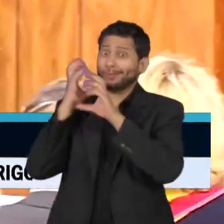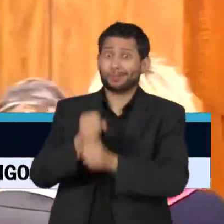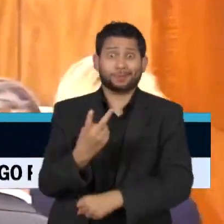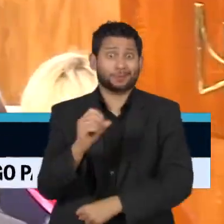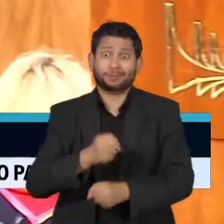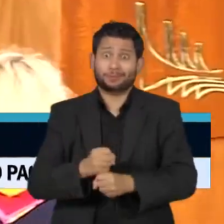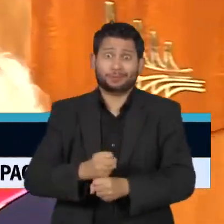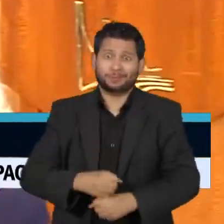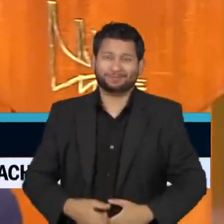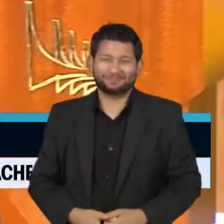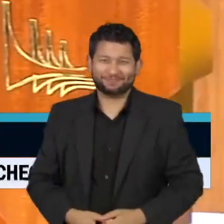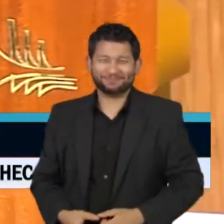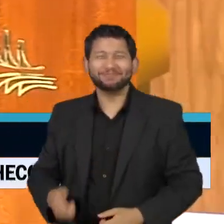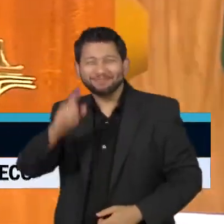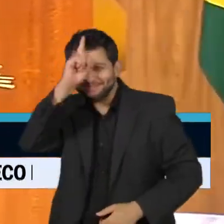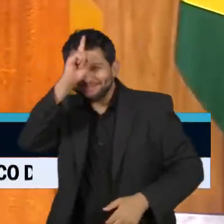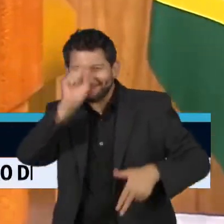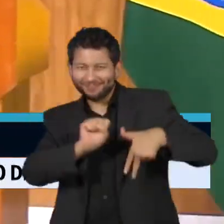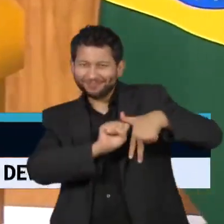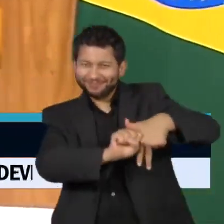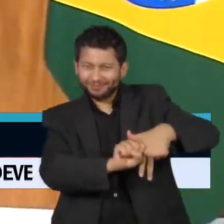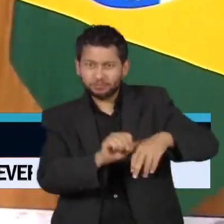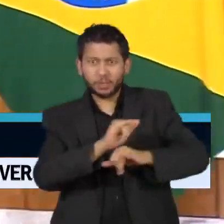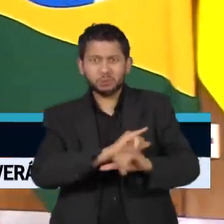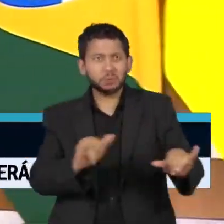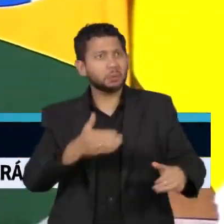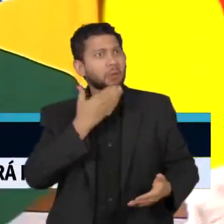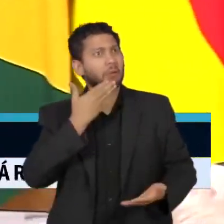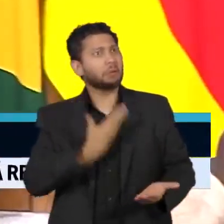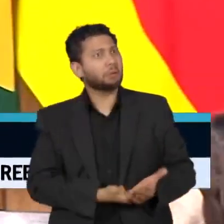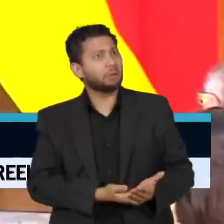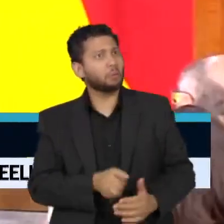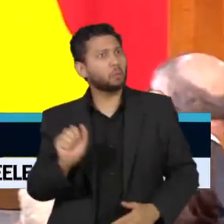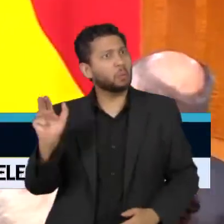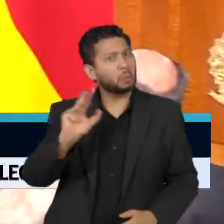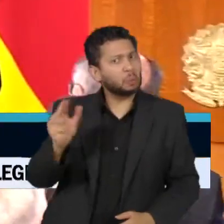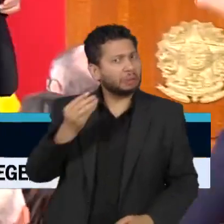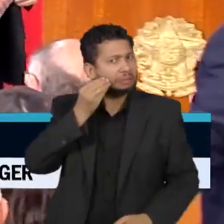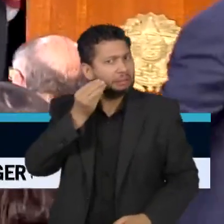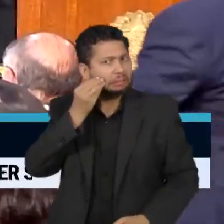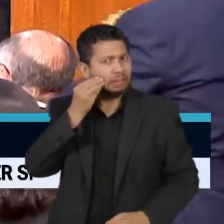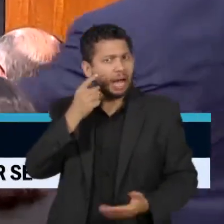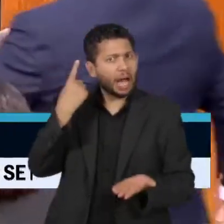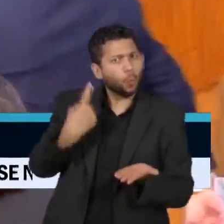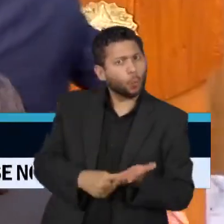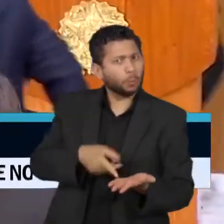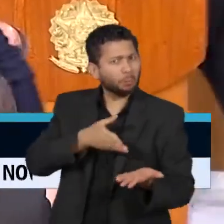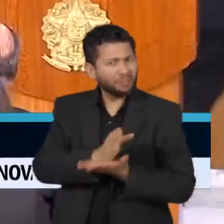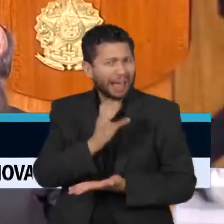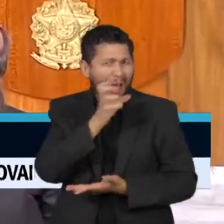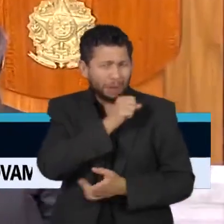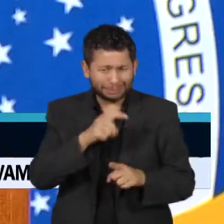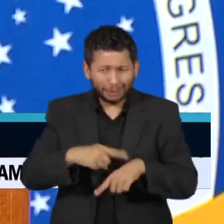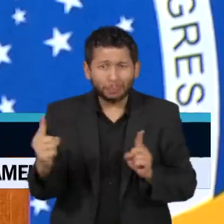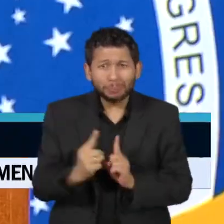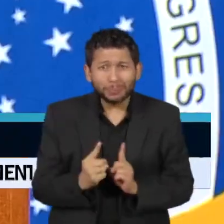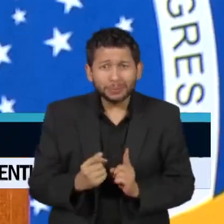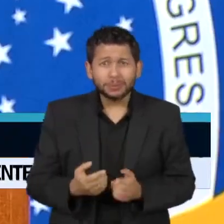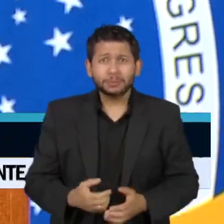O chanceler alemão classificou de surpreendente a intenção de Lula de aprovar o acordo em tão pouco tempo.